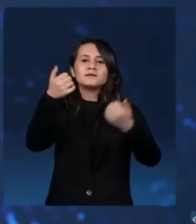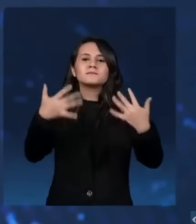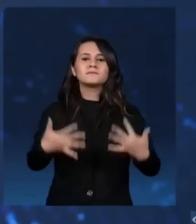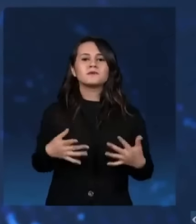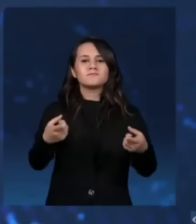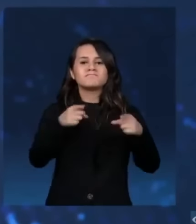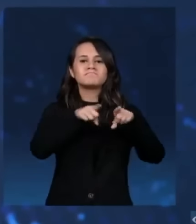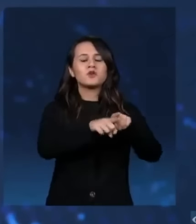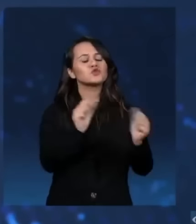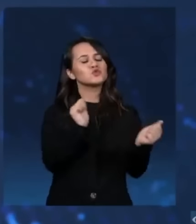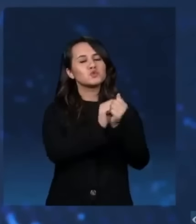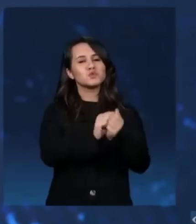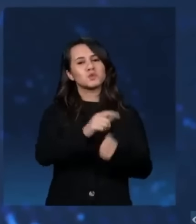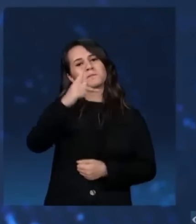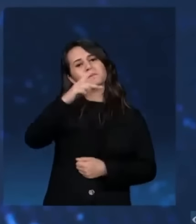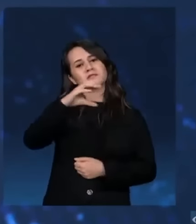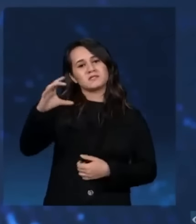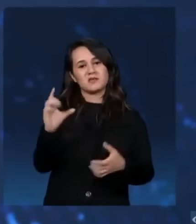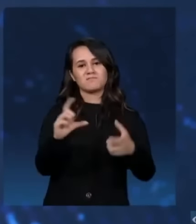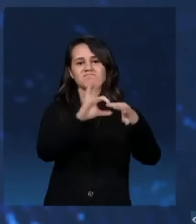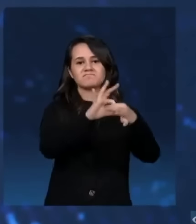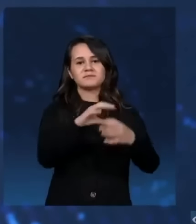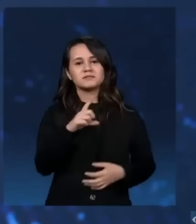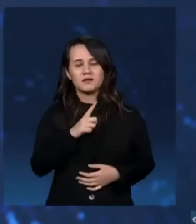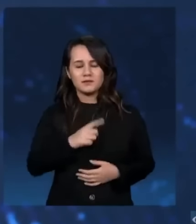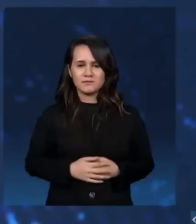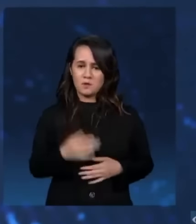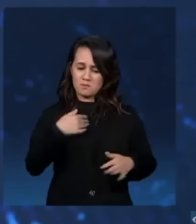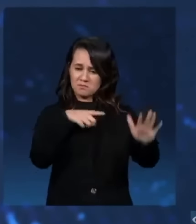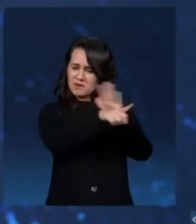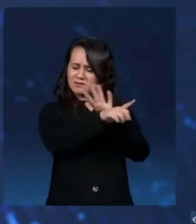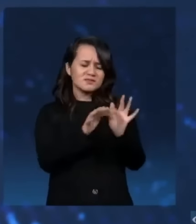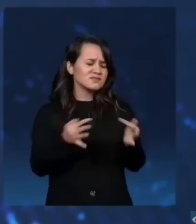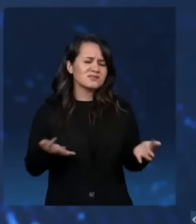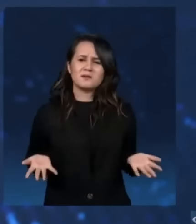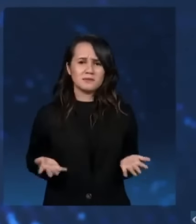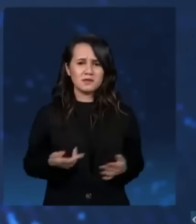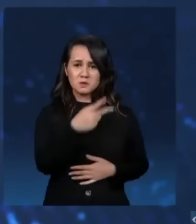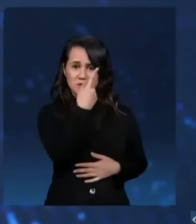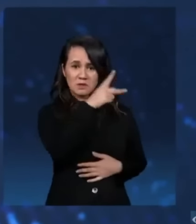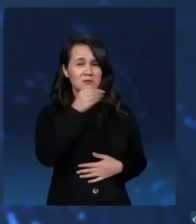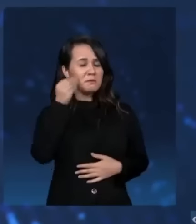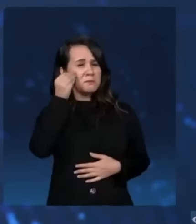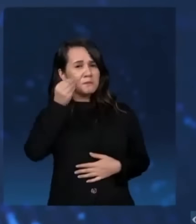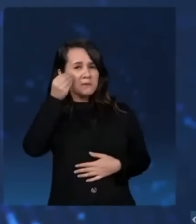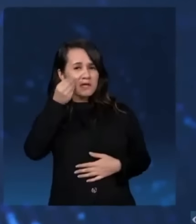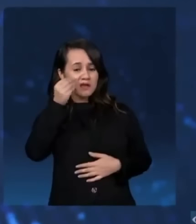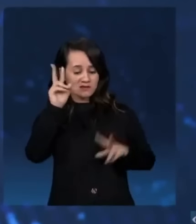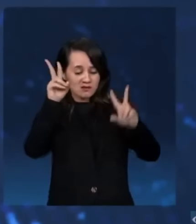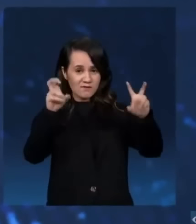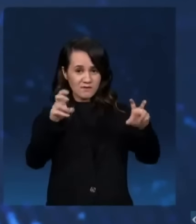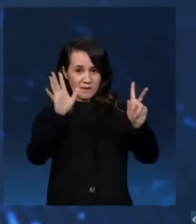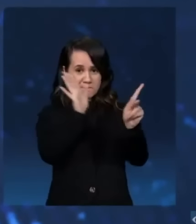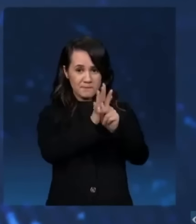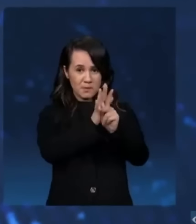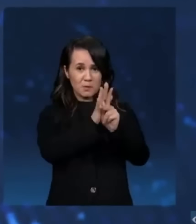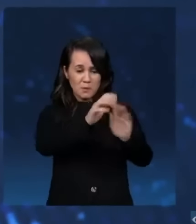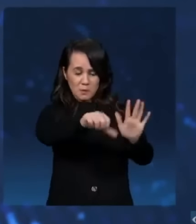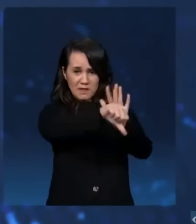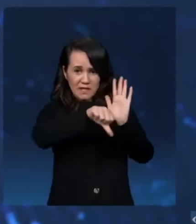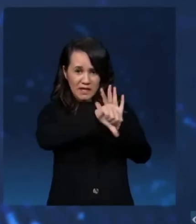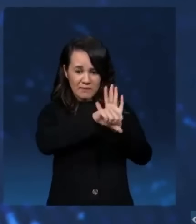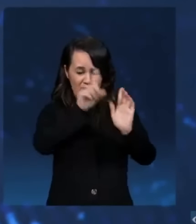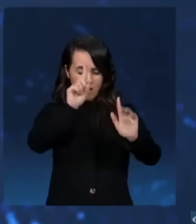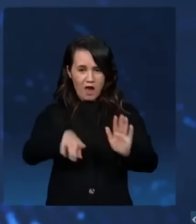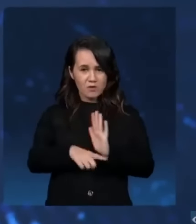ligado ao PCC. Então, minha pergunta é muito simples. Você pretende usar a sua experiência no mundo do crime para cuidar de São Paulo,